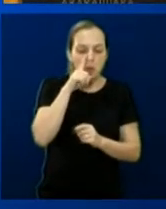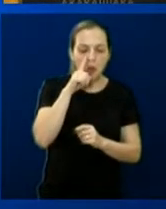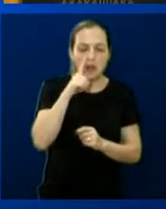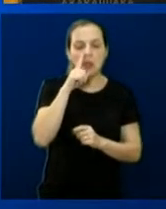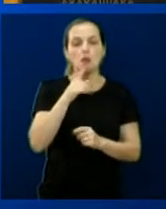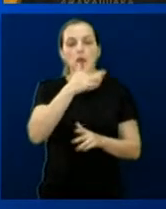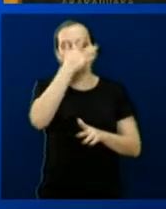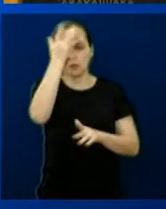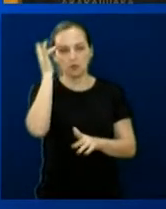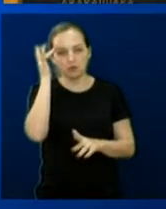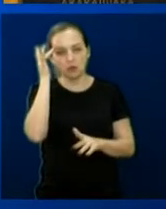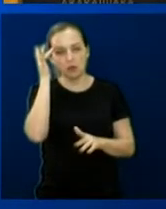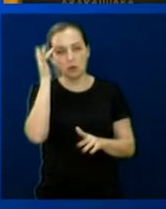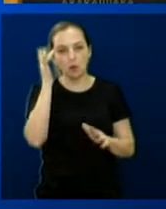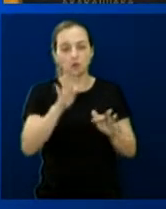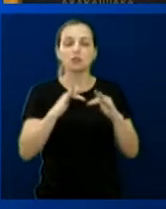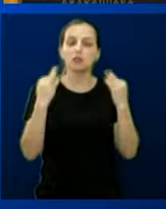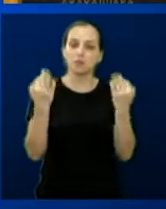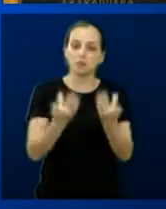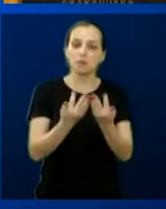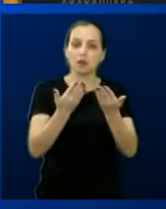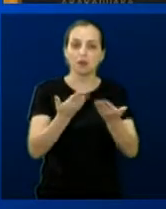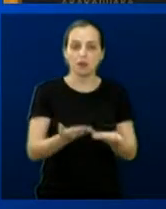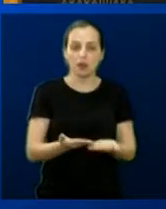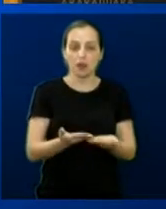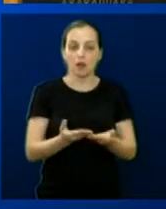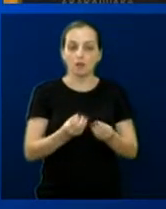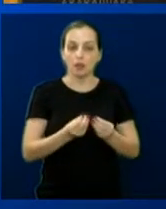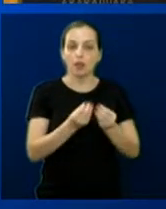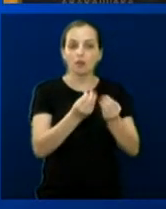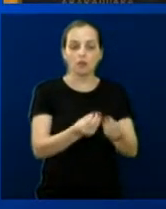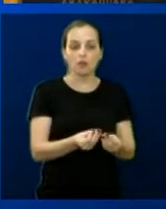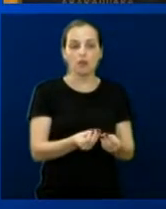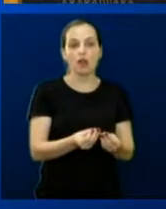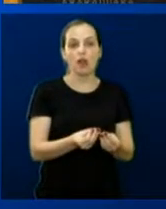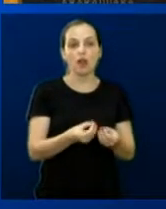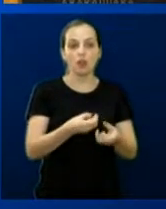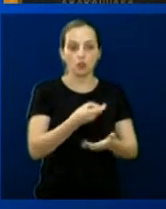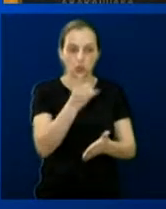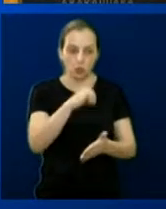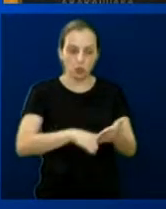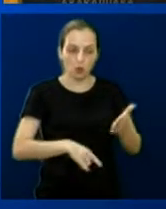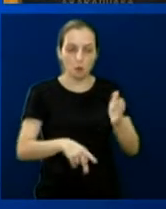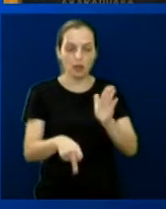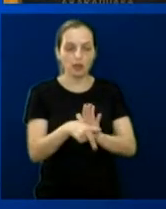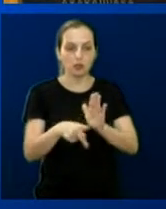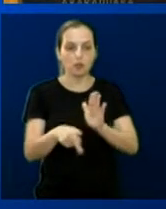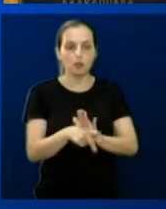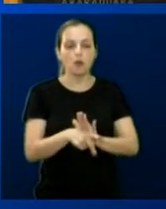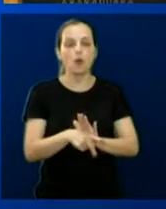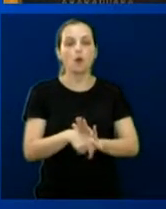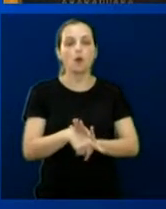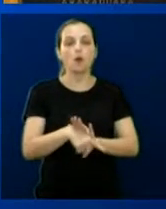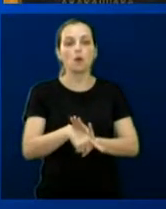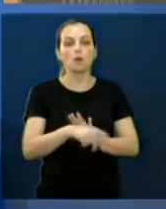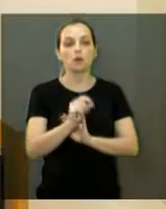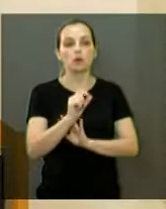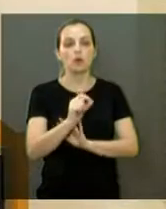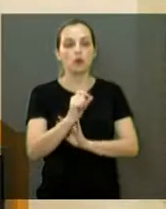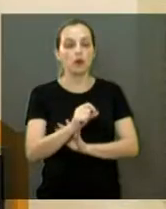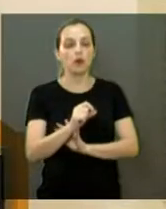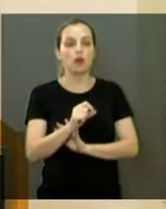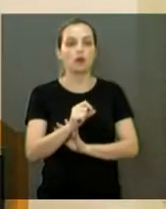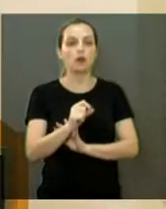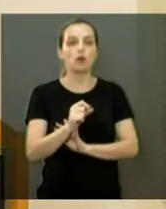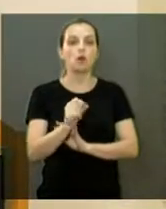Aqui, eles enviaram o passaporte deles para o Canadá, para o Brasil, para um outro país que não me lembro qual, e o Brasil foi o primeiro que aceitou.